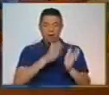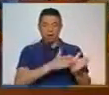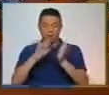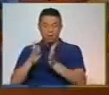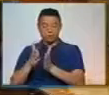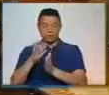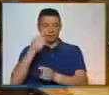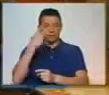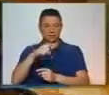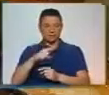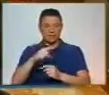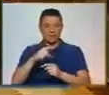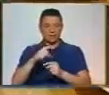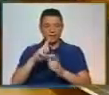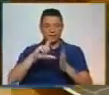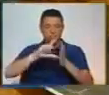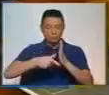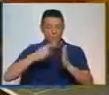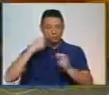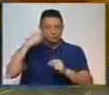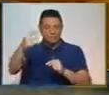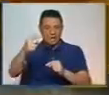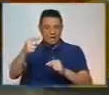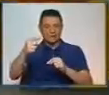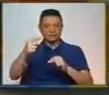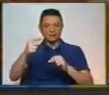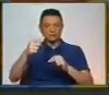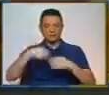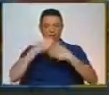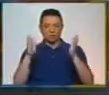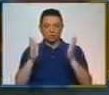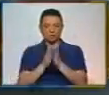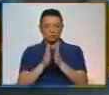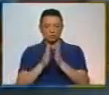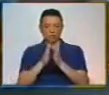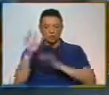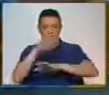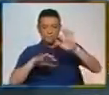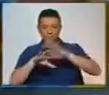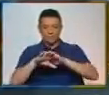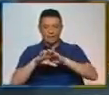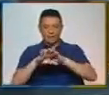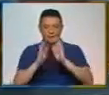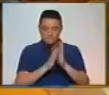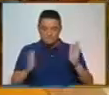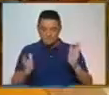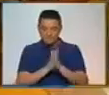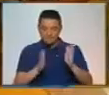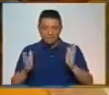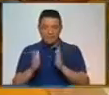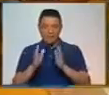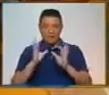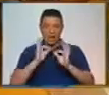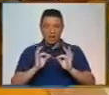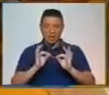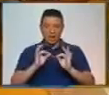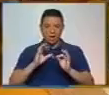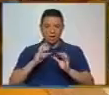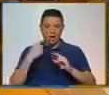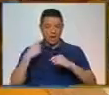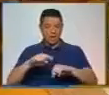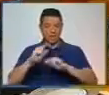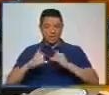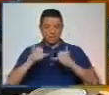outra, que é aquilo que chamamos de projetos especiais. Ou seja, tudo aquilo que é feito por medida e que é